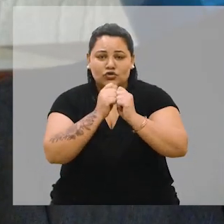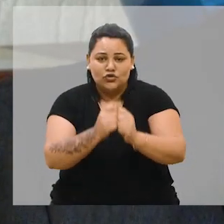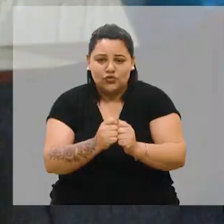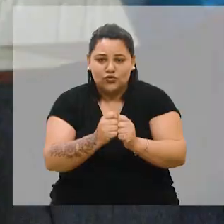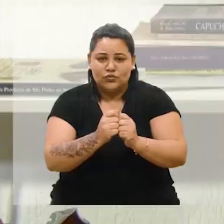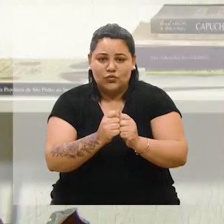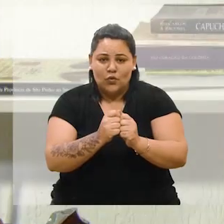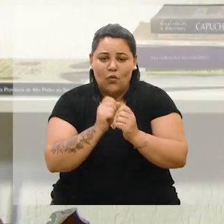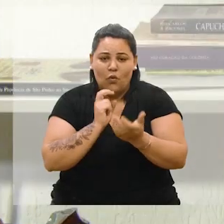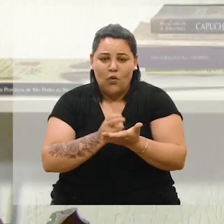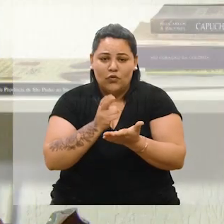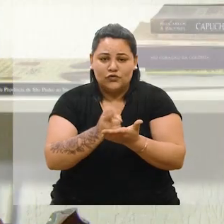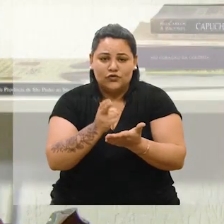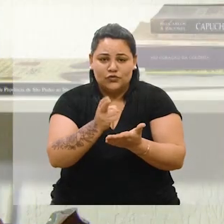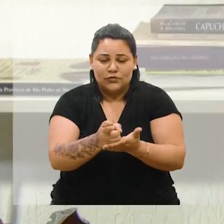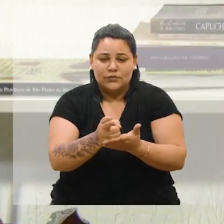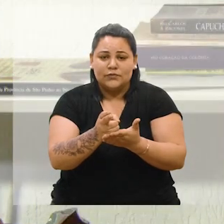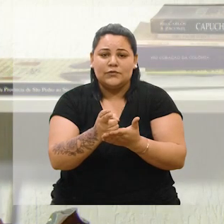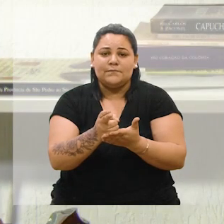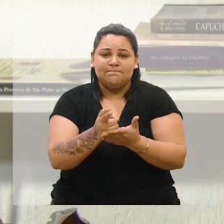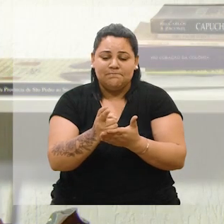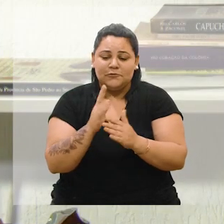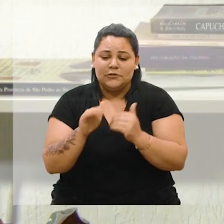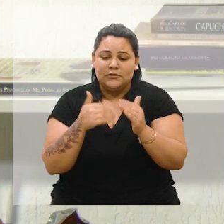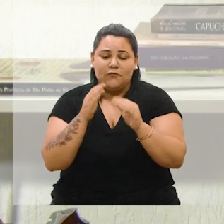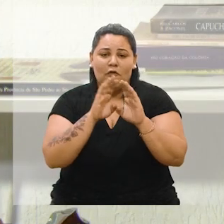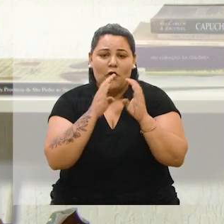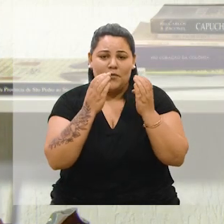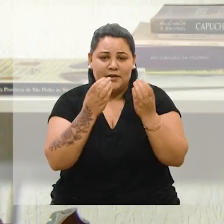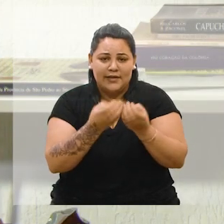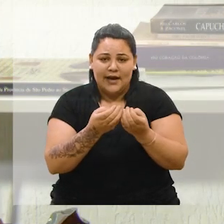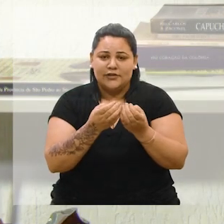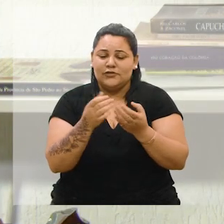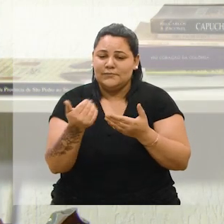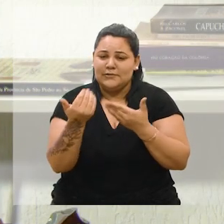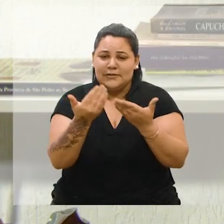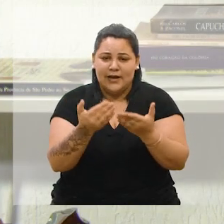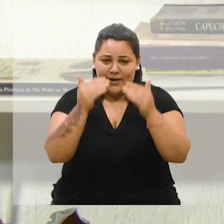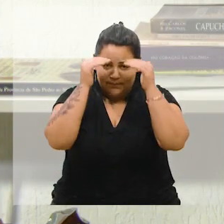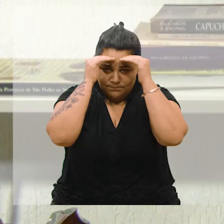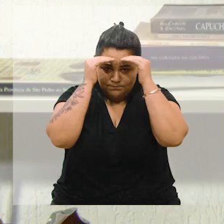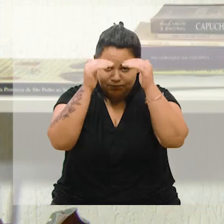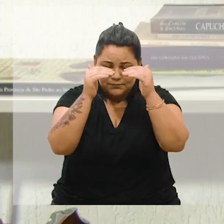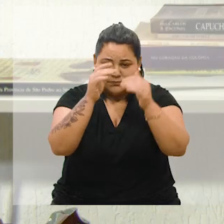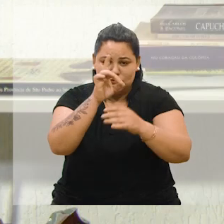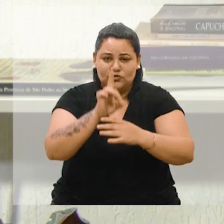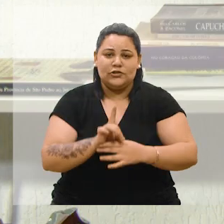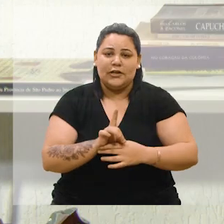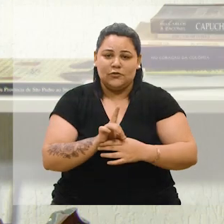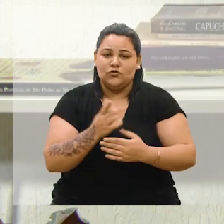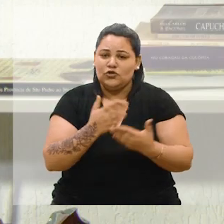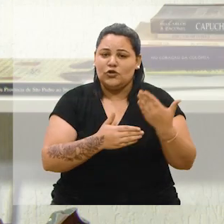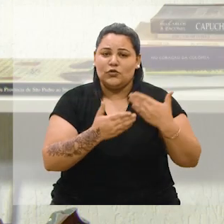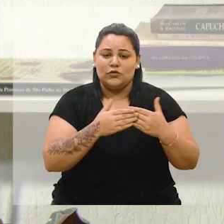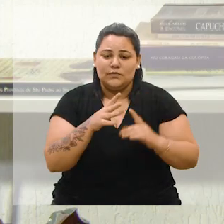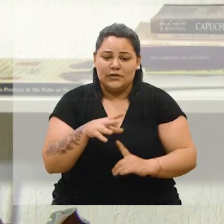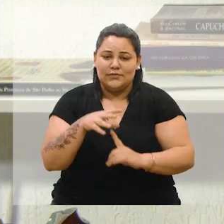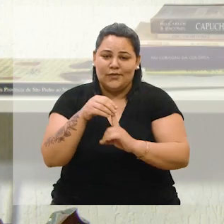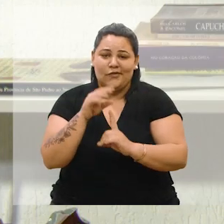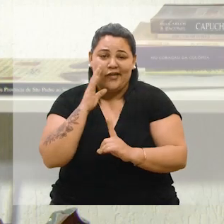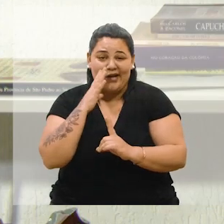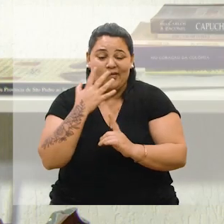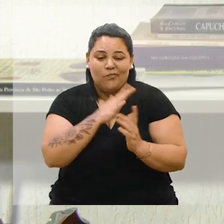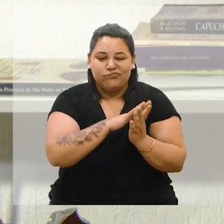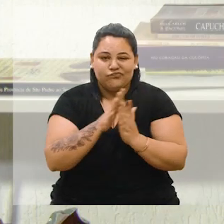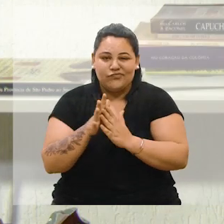juntos nós conseguimos devolver para a nossa comunidade mais dignidade do direito de ir e vir, principalmente